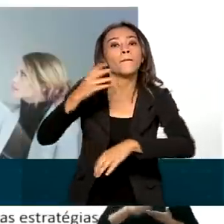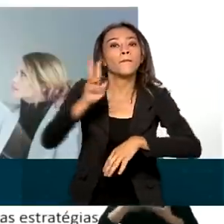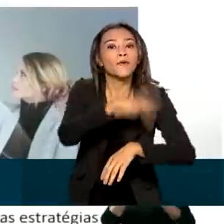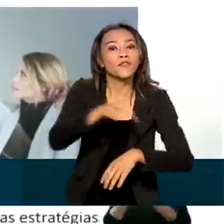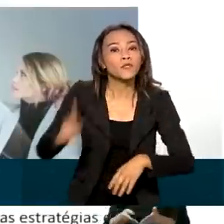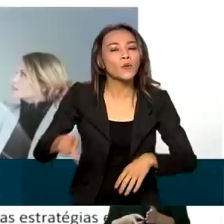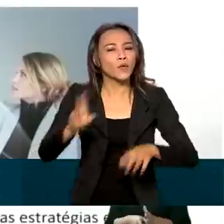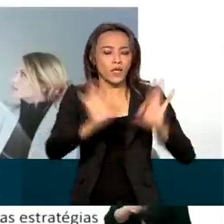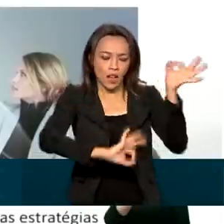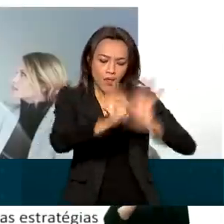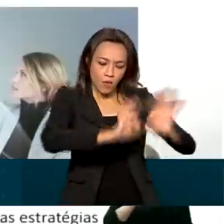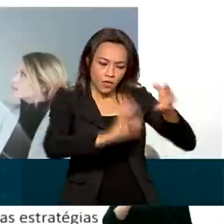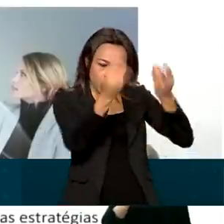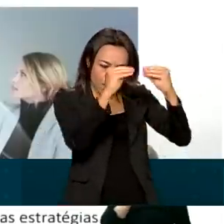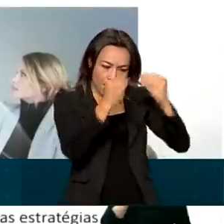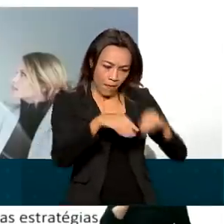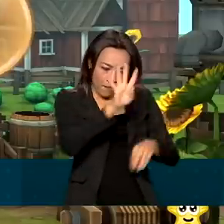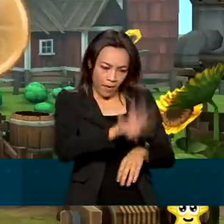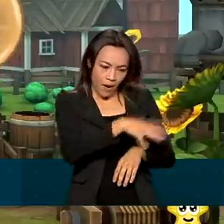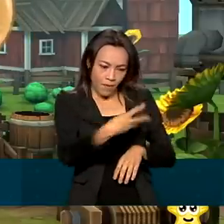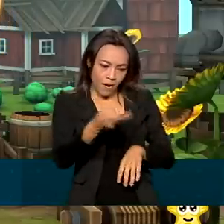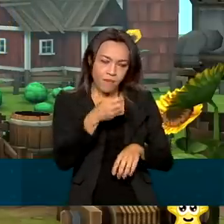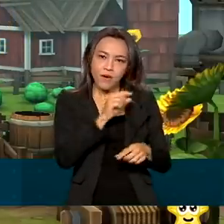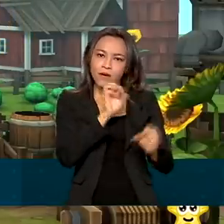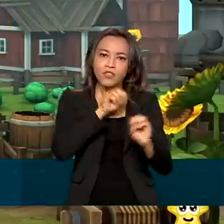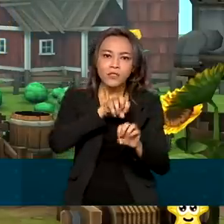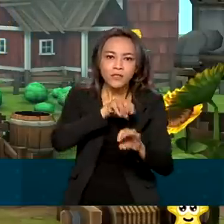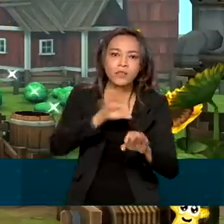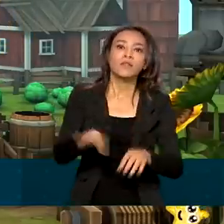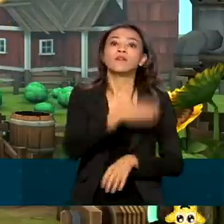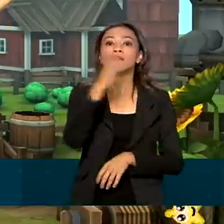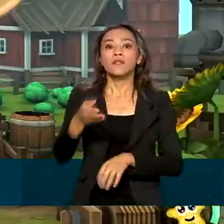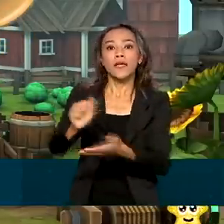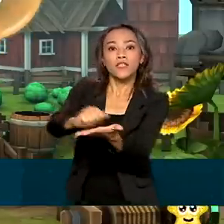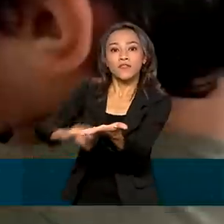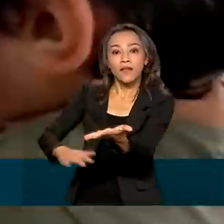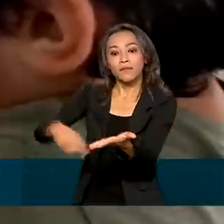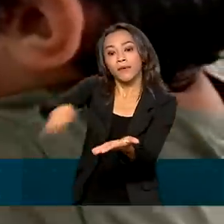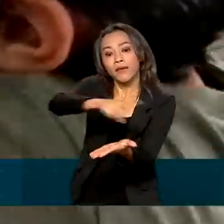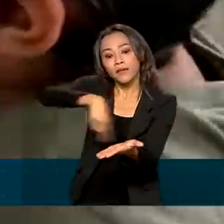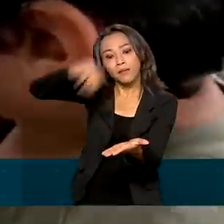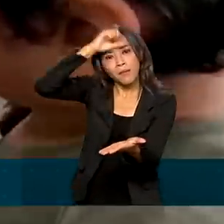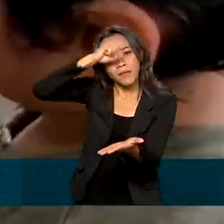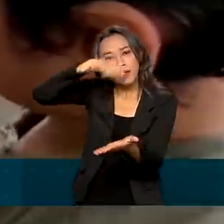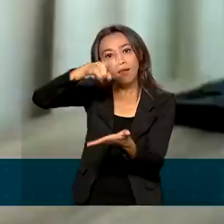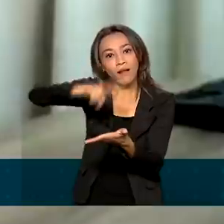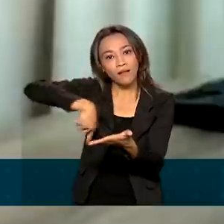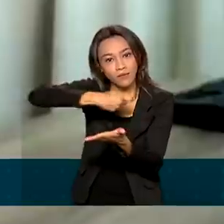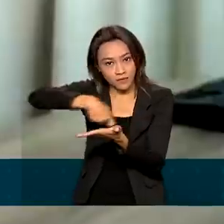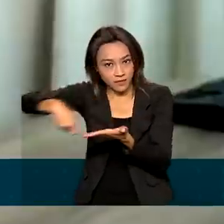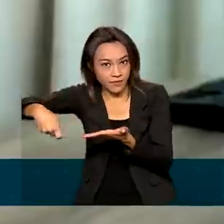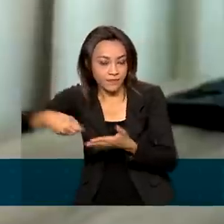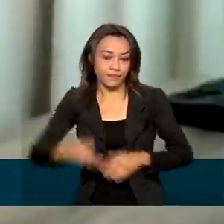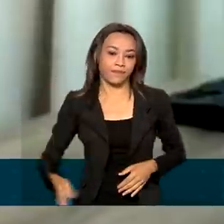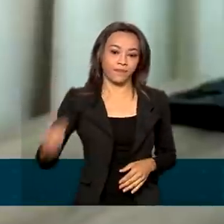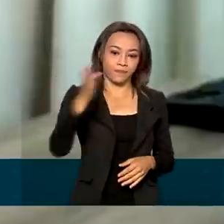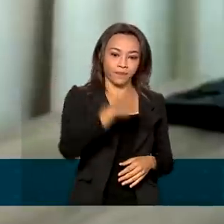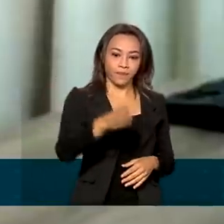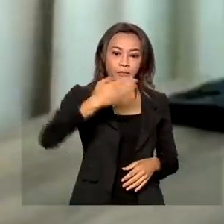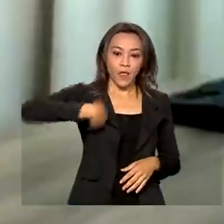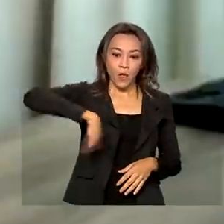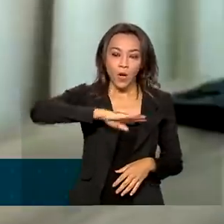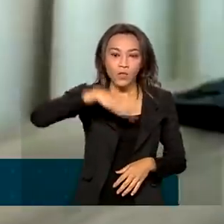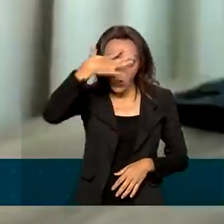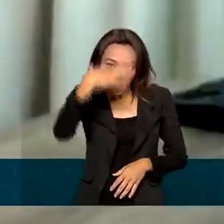de planos de aula e de atividades para alunos que estão aprendendo a ler e escrever. Entendemos que